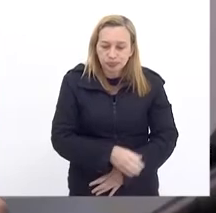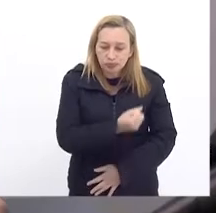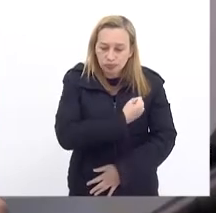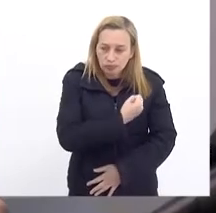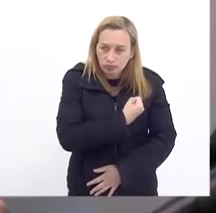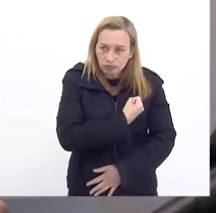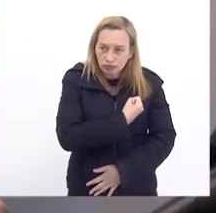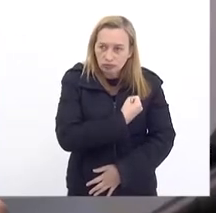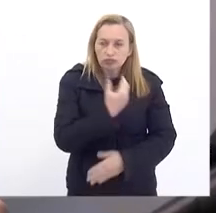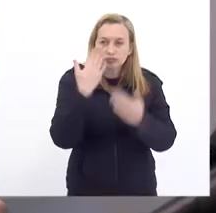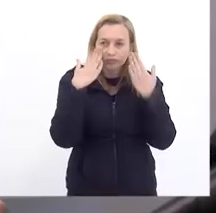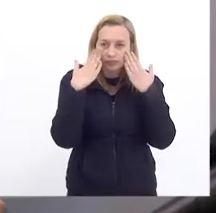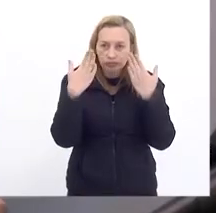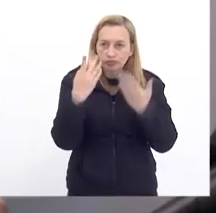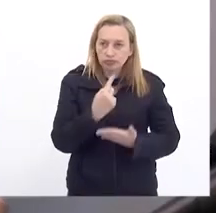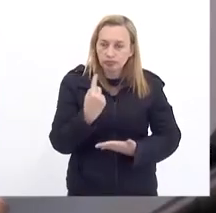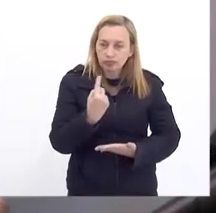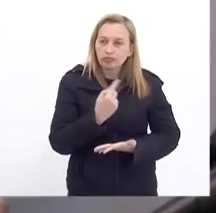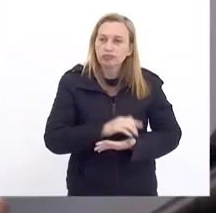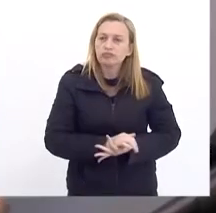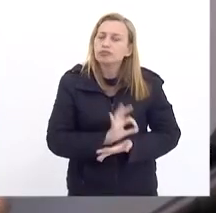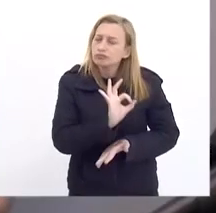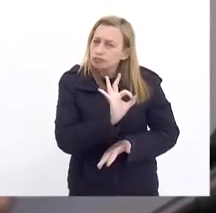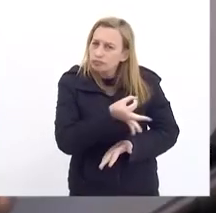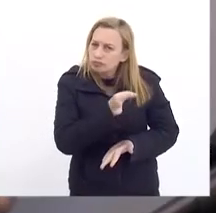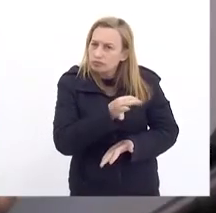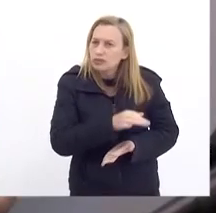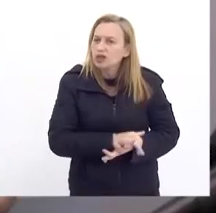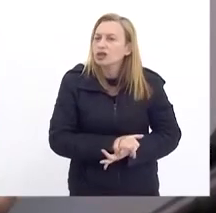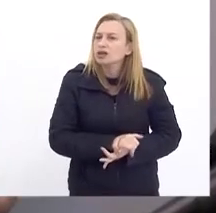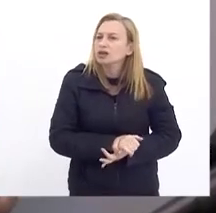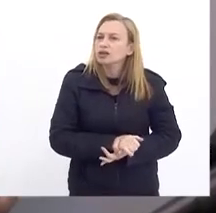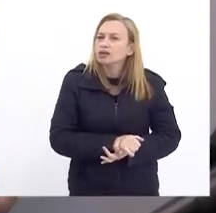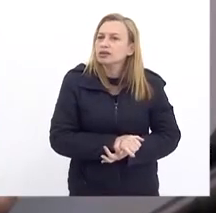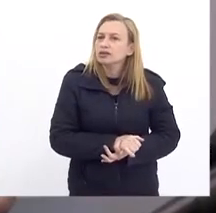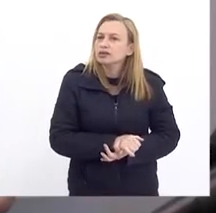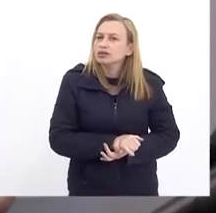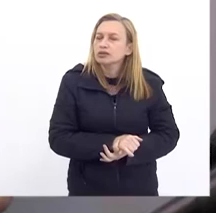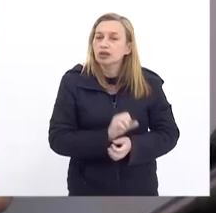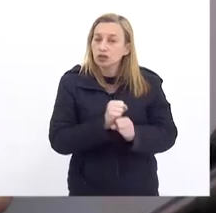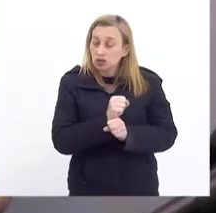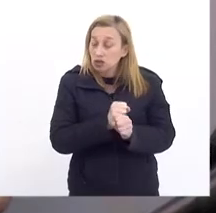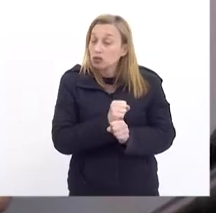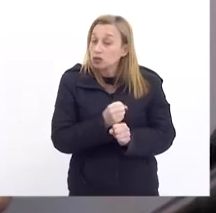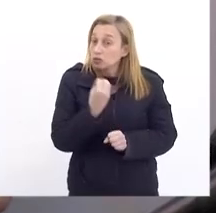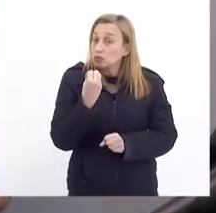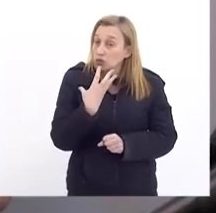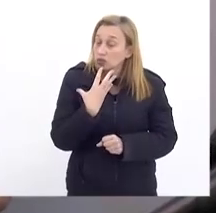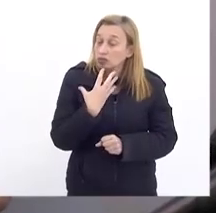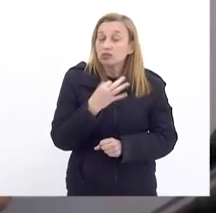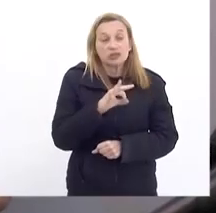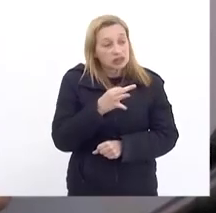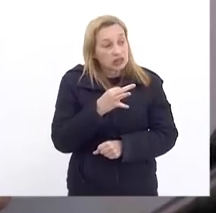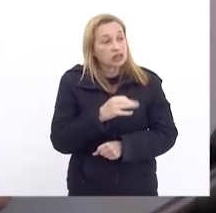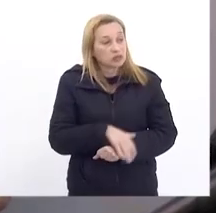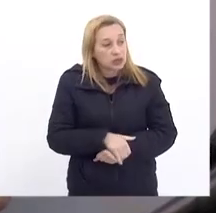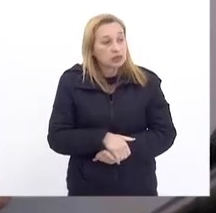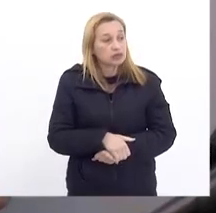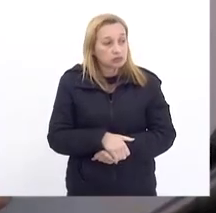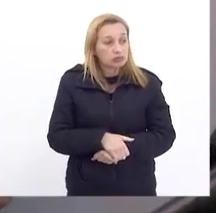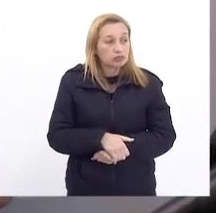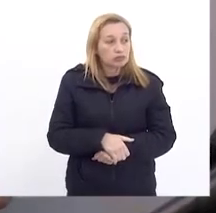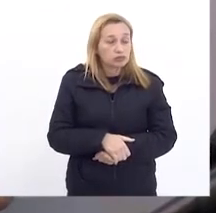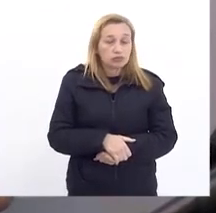que nos foram apresentados, que, de fato, este é um ano atípico. É, de fato, um ano atípico.